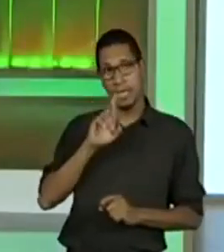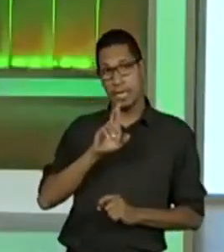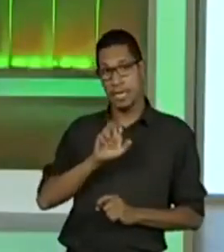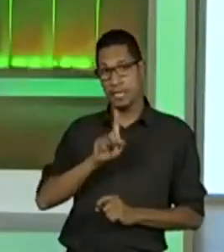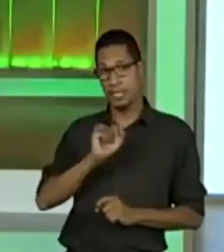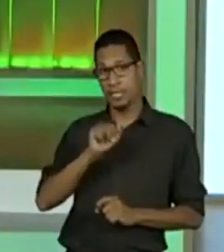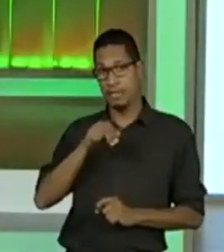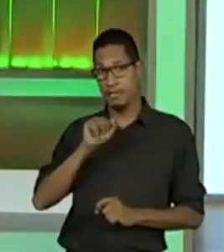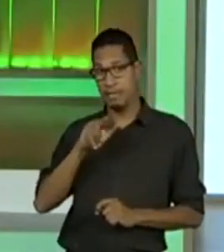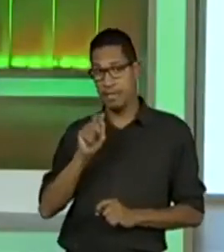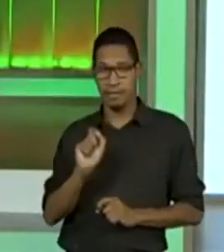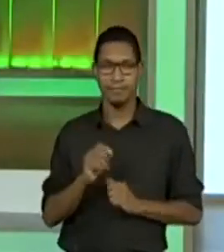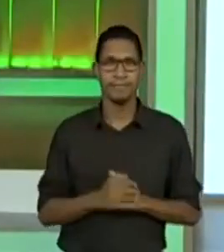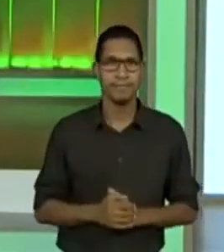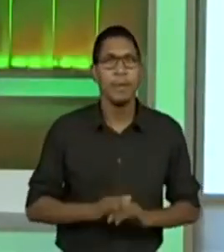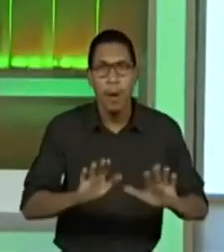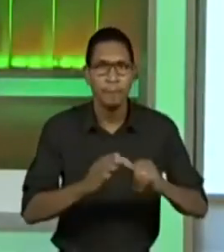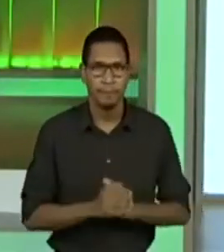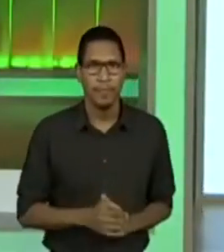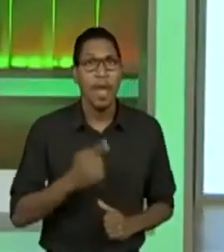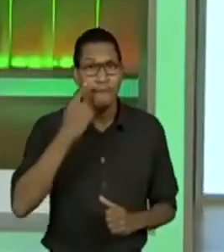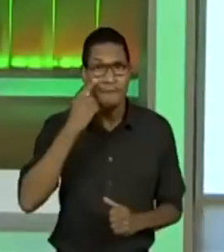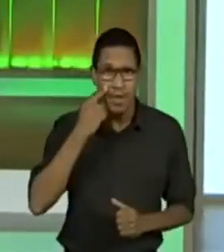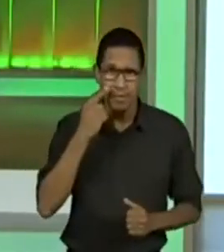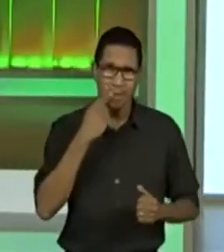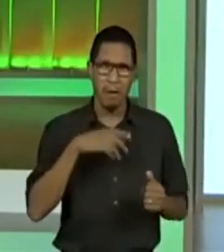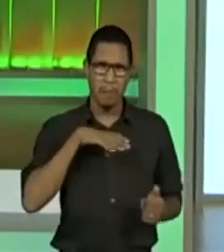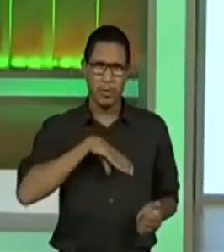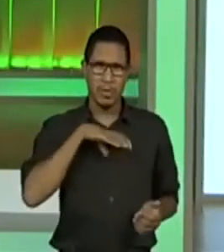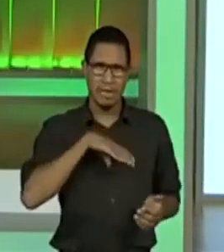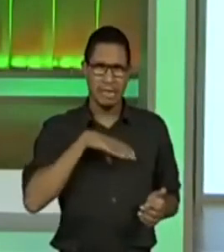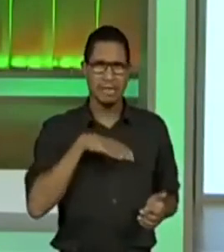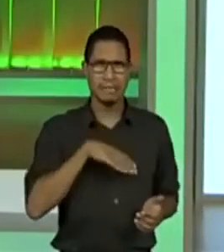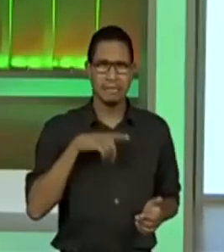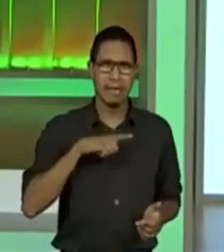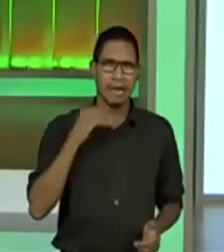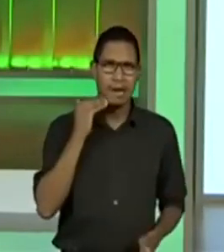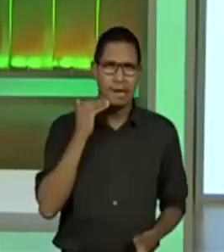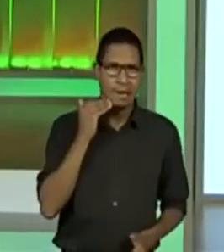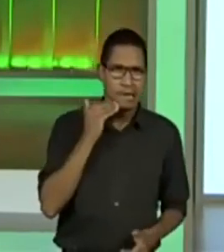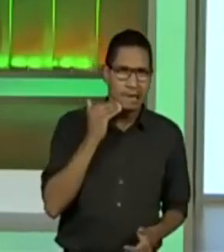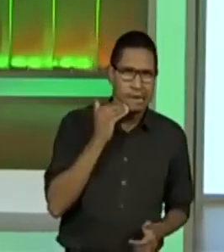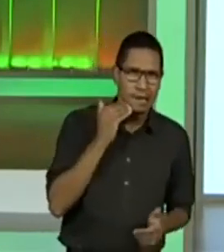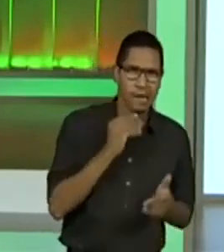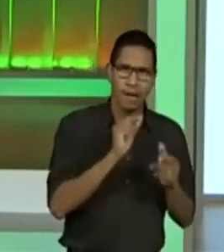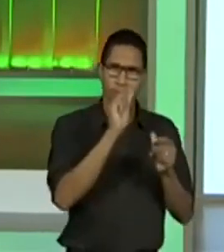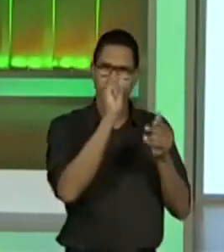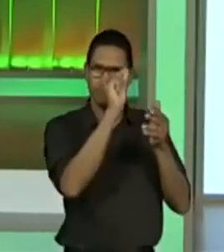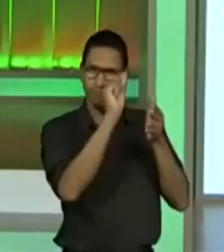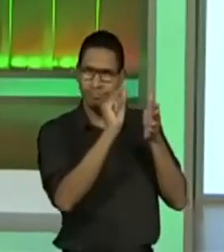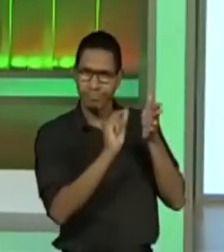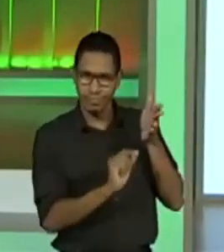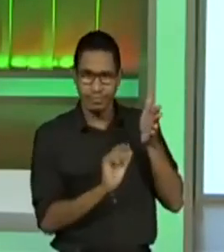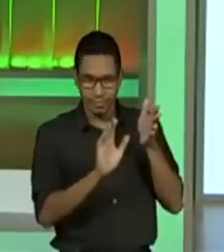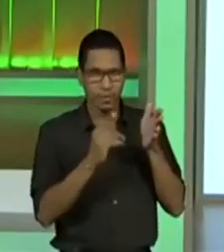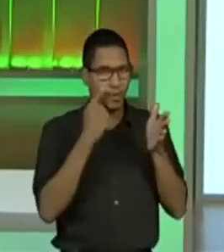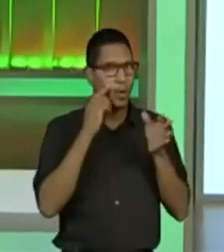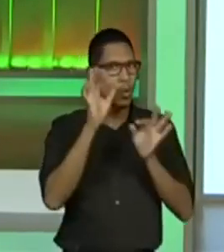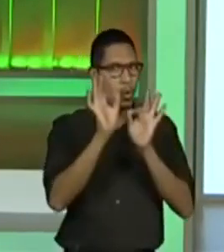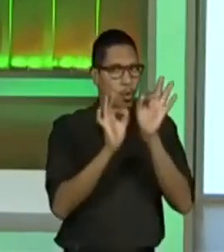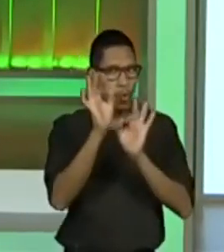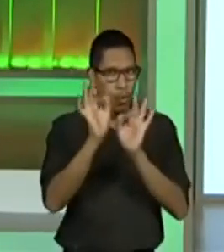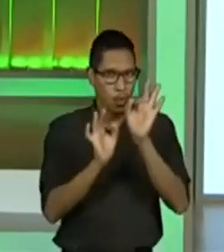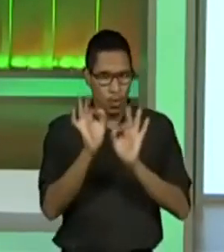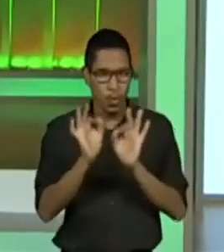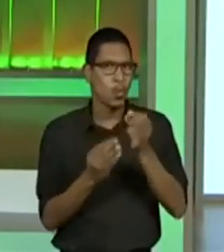mudança já da estrutura de ontem para hoje. Então, nós vamos localizar agora os nossos elementos que foram consertados e a